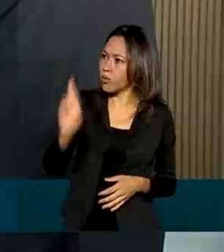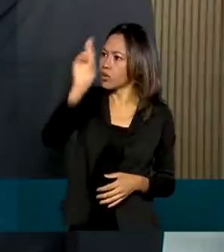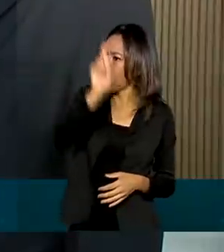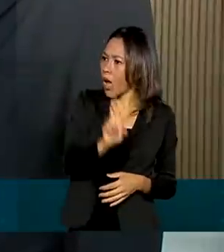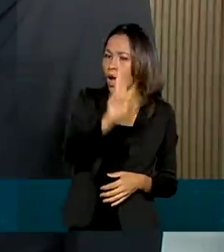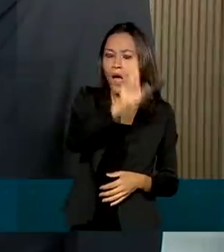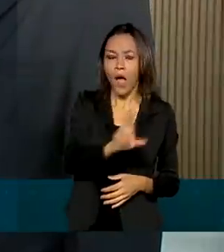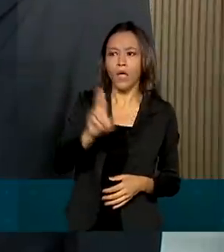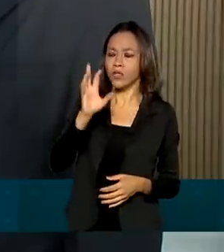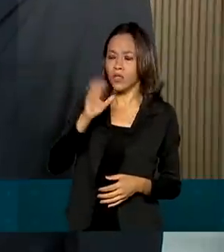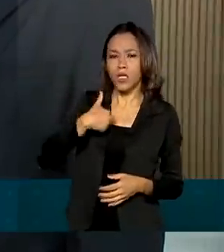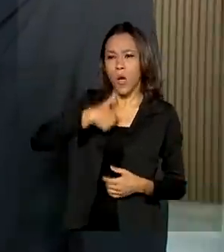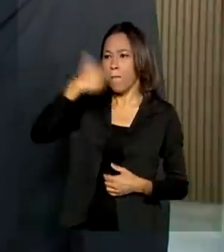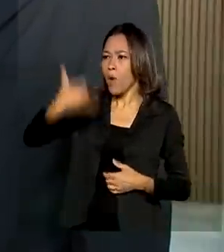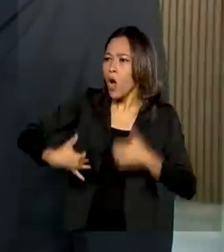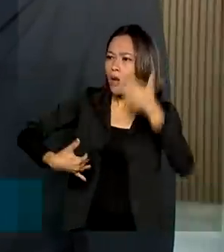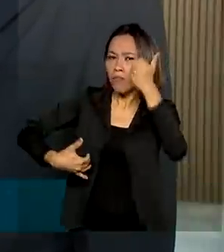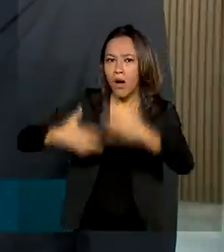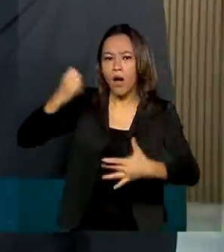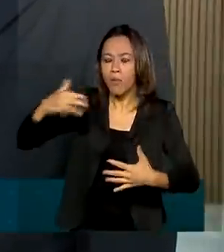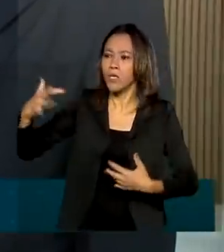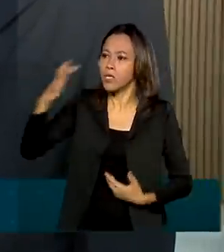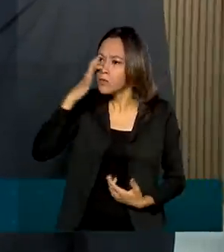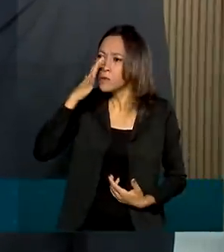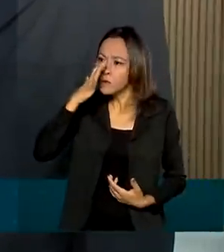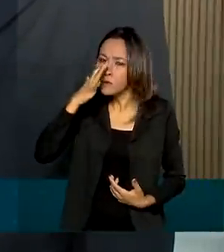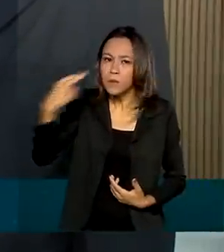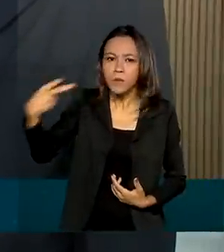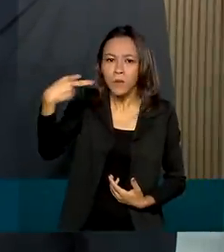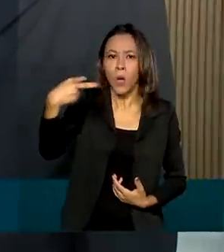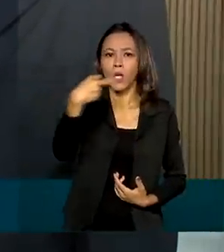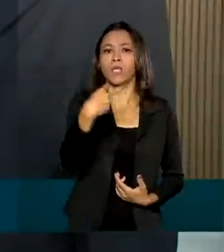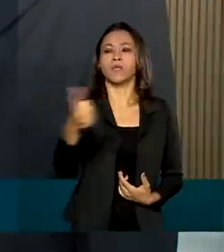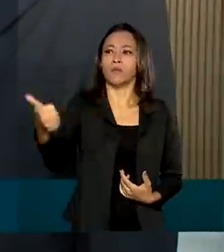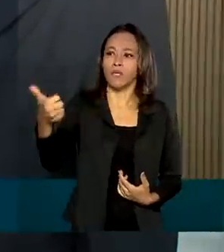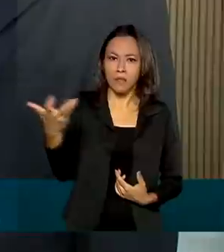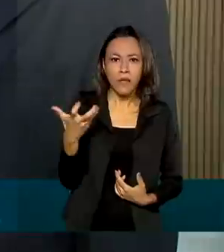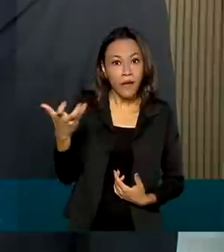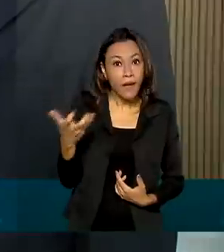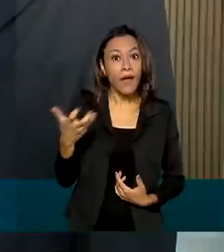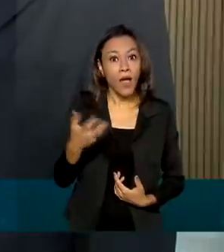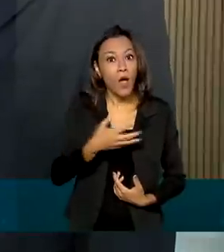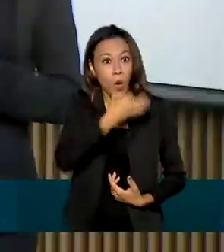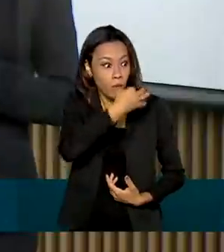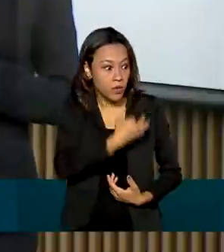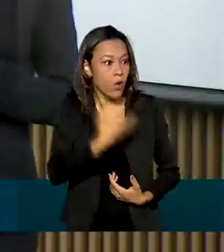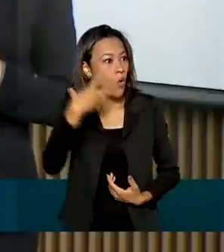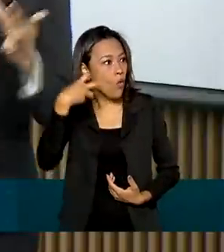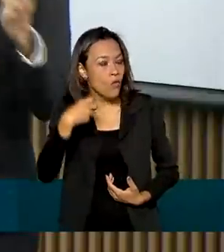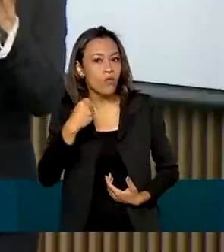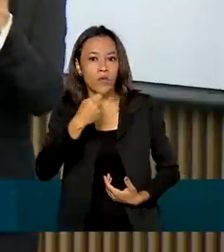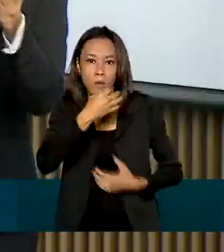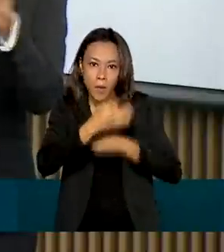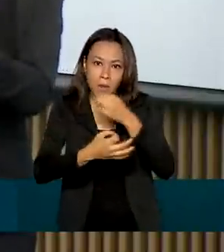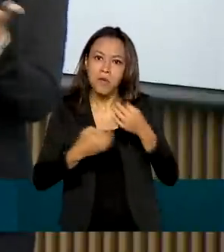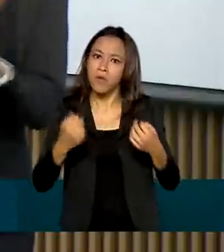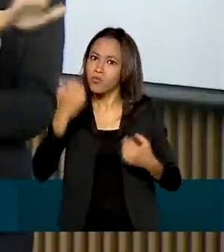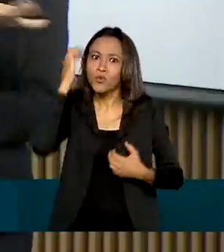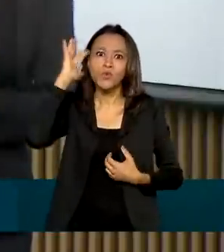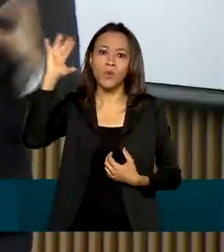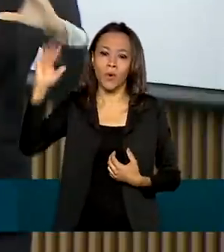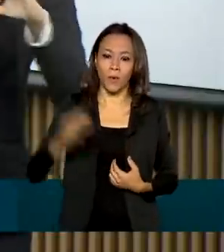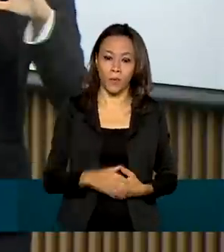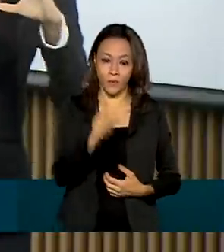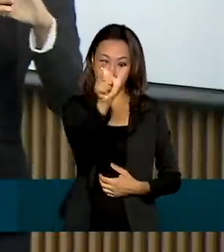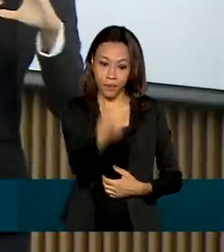escutando e com essas promessas a gente vê que eles estão atrás mesmo de ouvir os raros, é um sonho. A primeira-dama e presidente